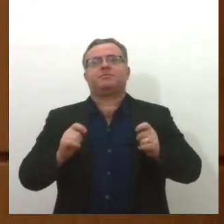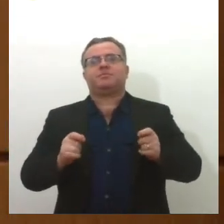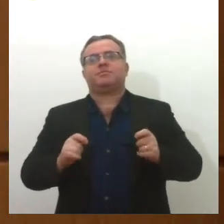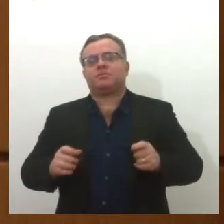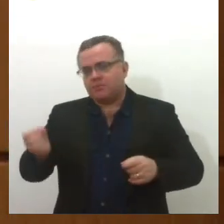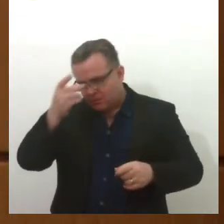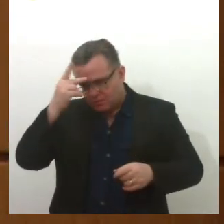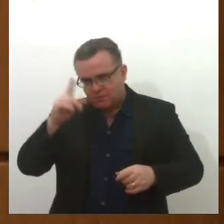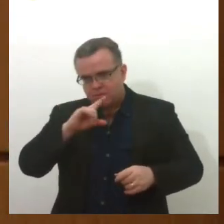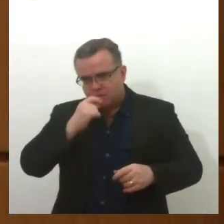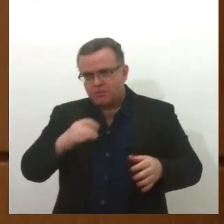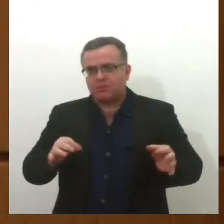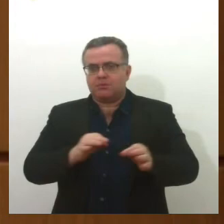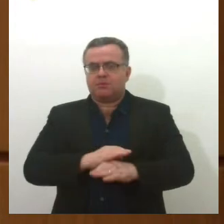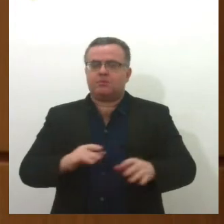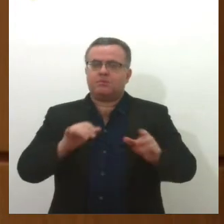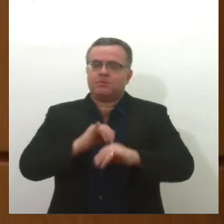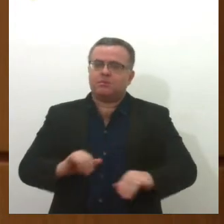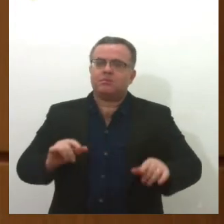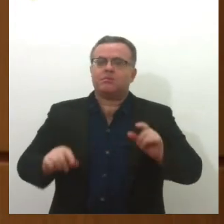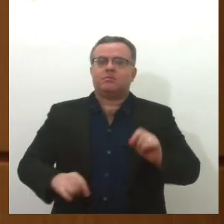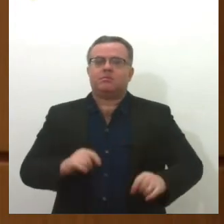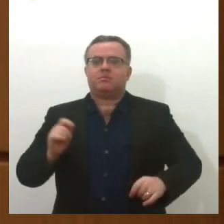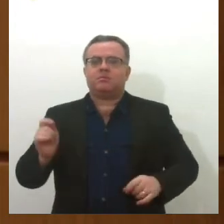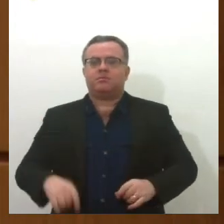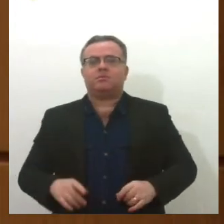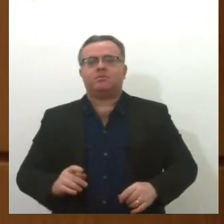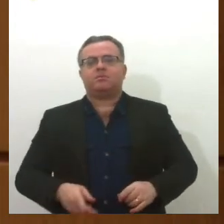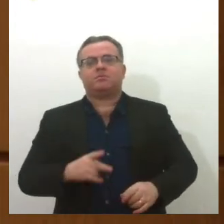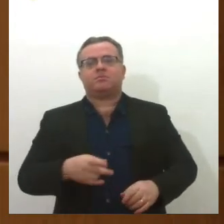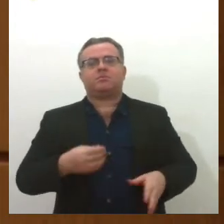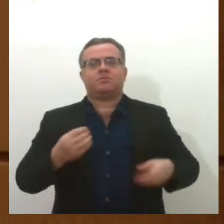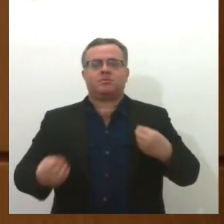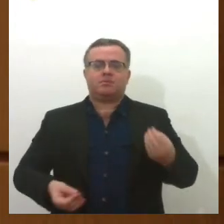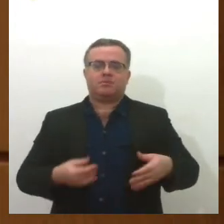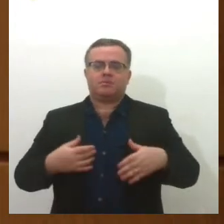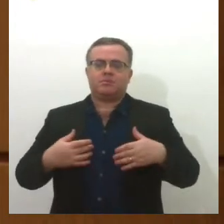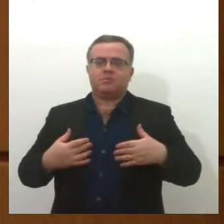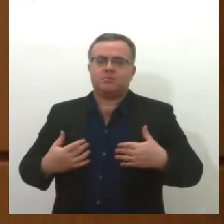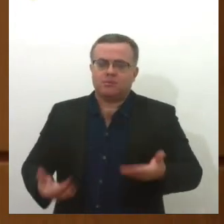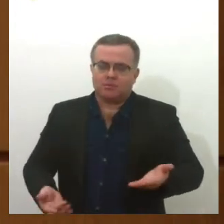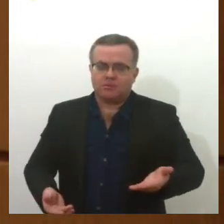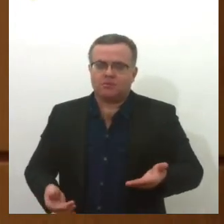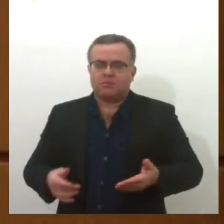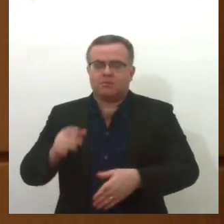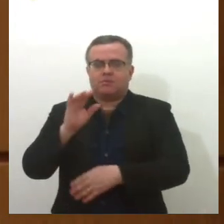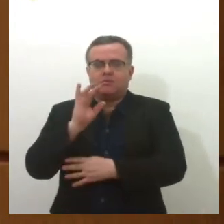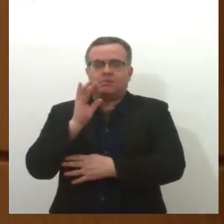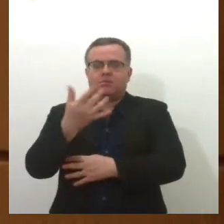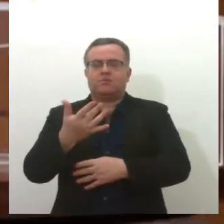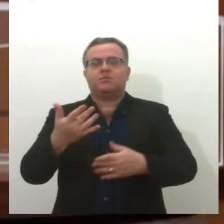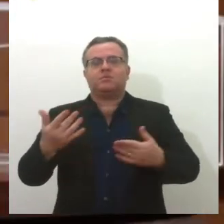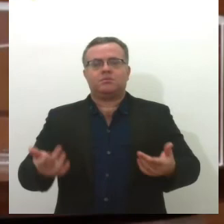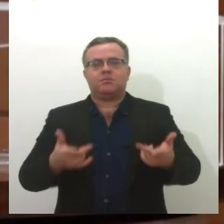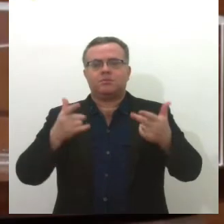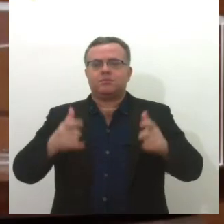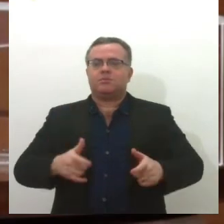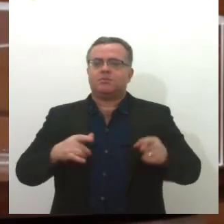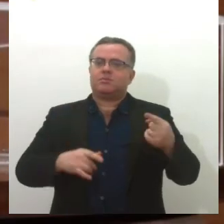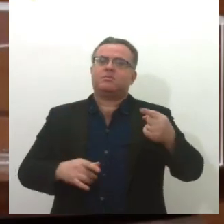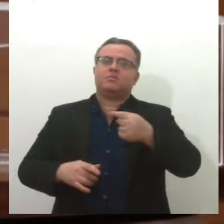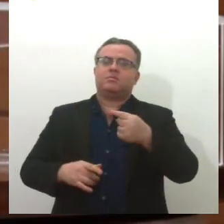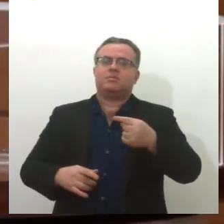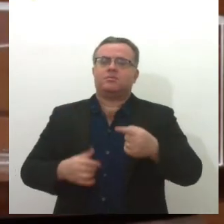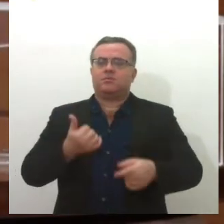Aracaju. Ele disse que as máquinas já começaram a derrubar os pés de mangaba do recanto das mangabeiras, no bairro